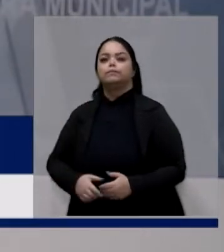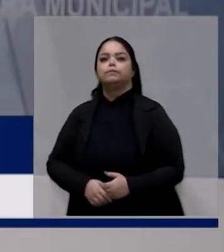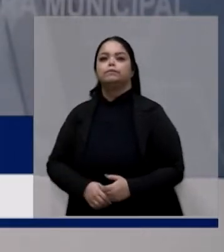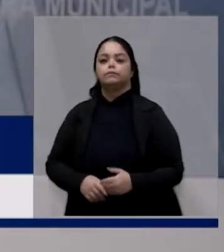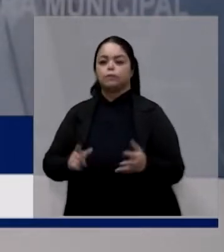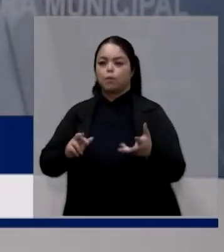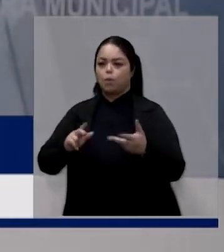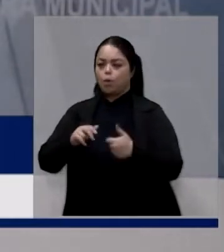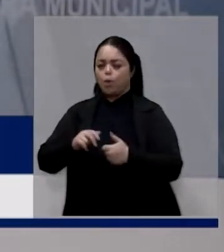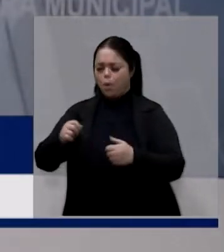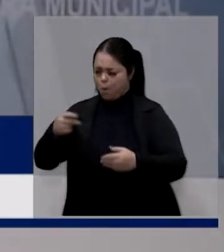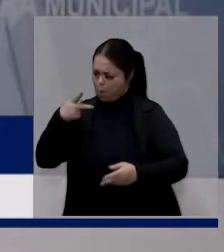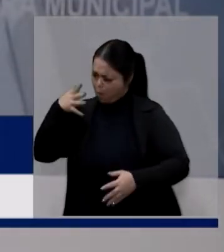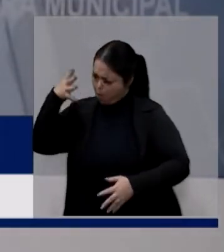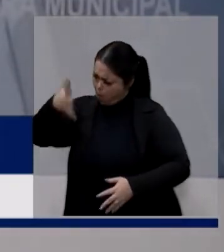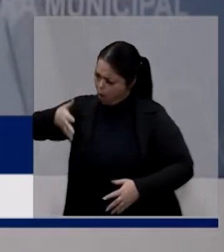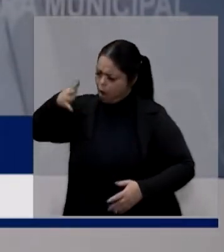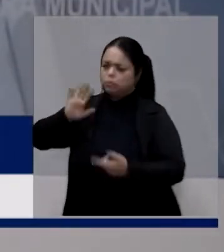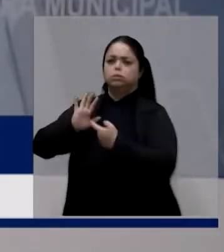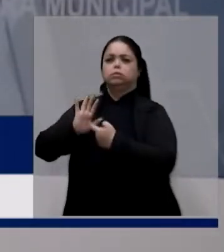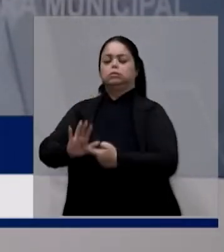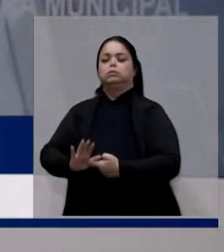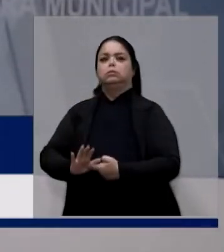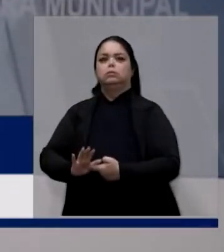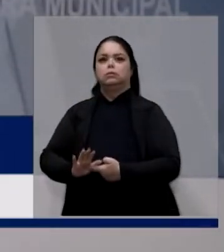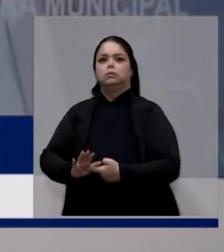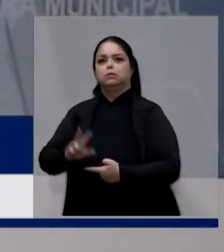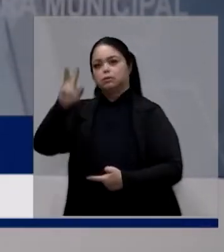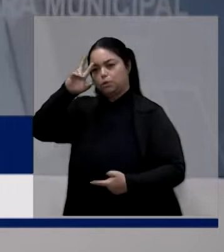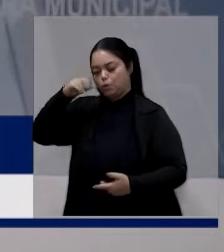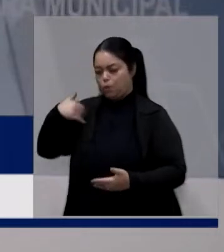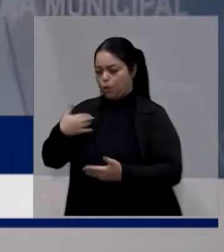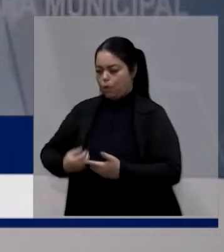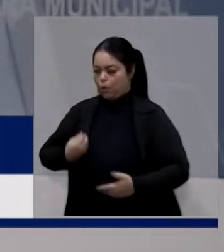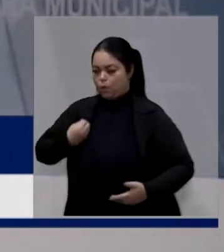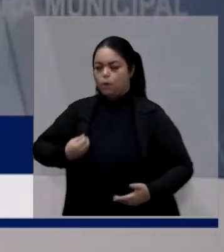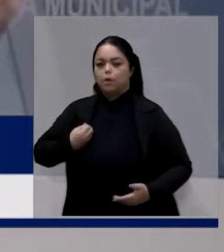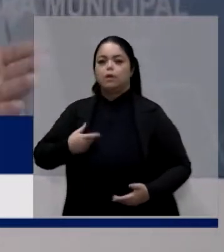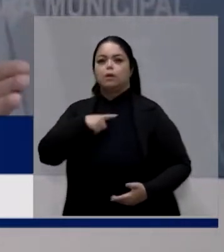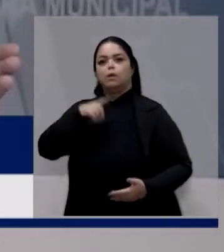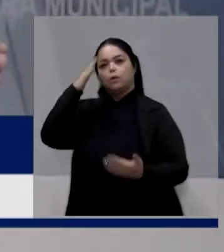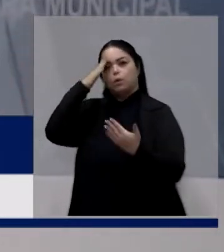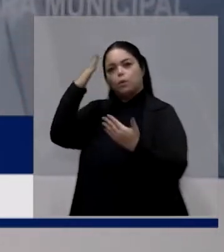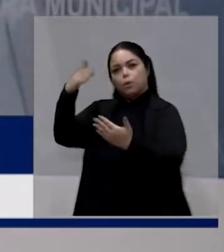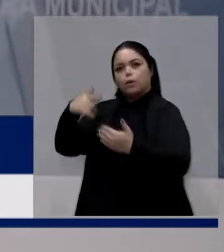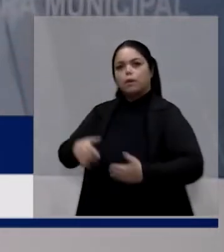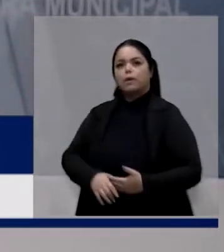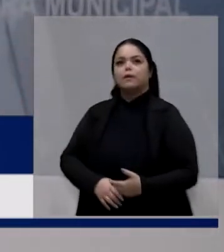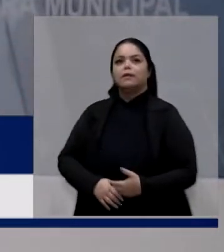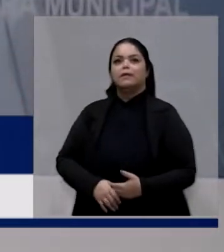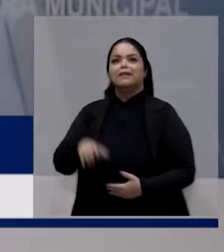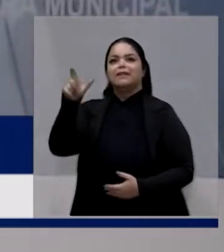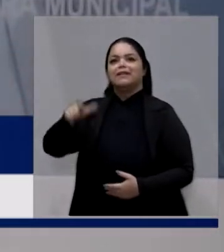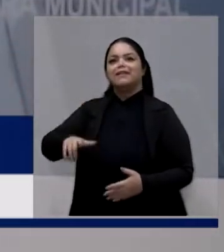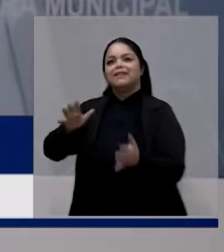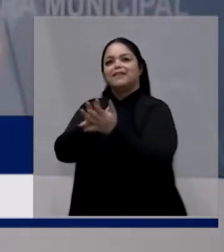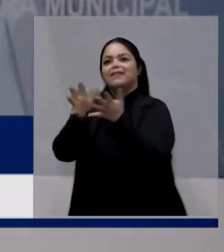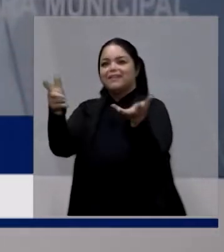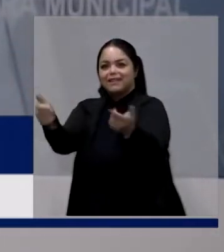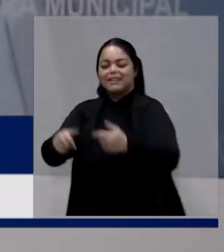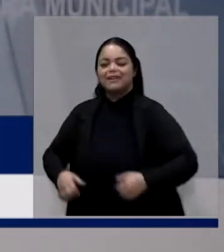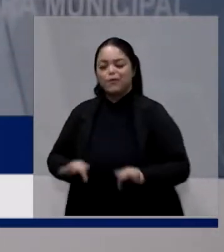dito aqui, com tudo que foi mostrado na sua história de vida, nós só temos que agradecer a essa pessoa maravilhosa,